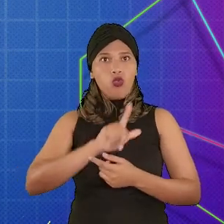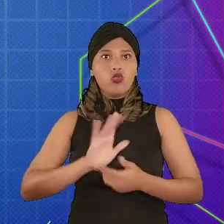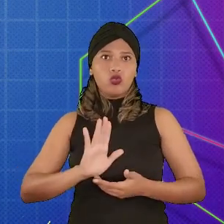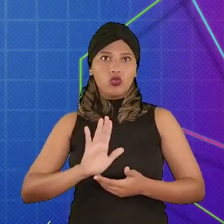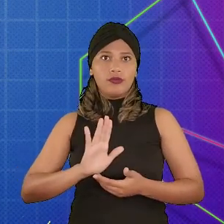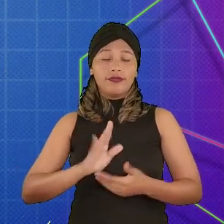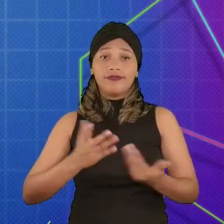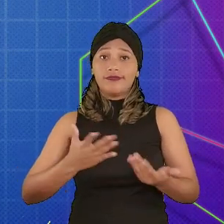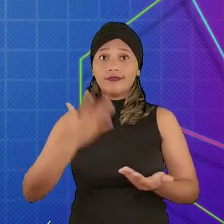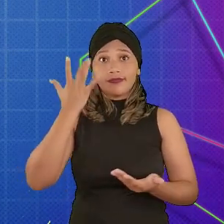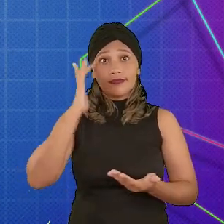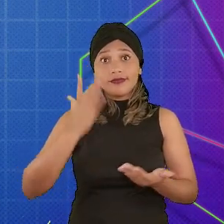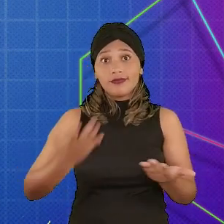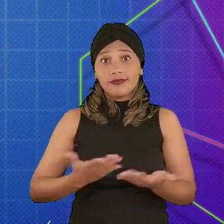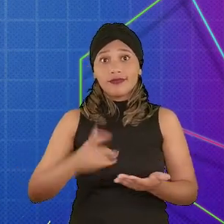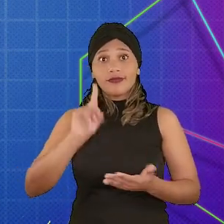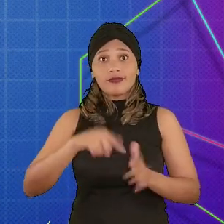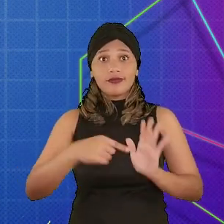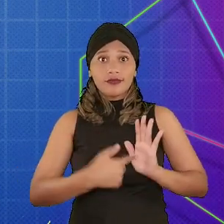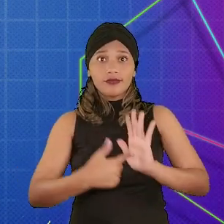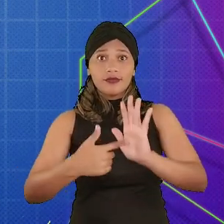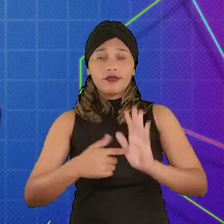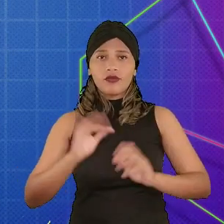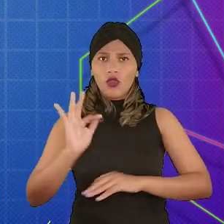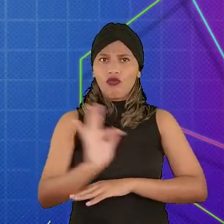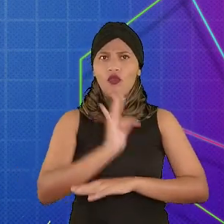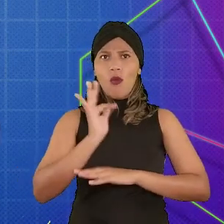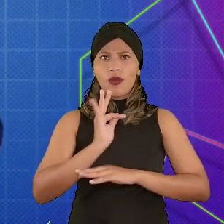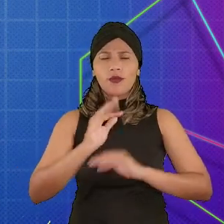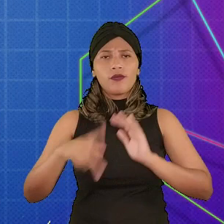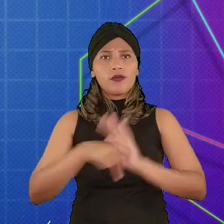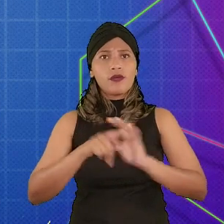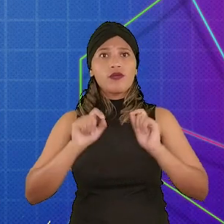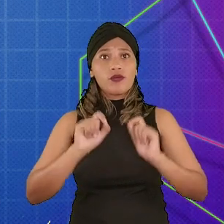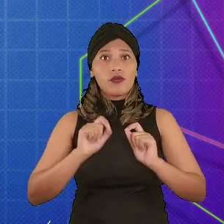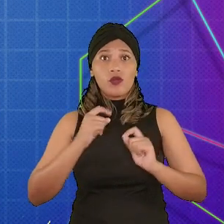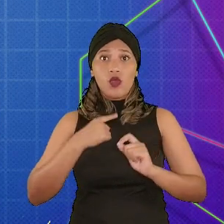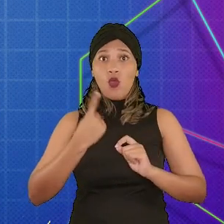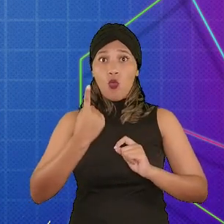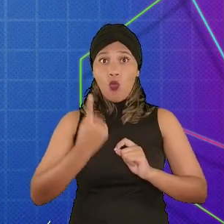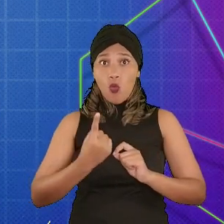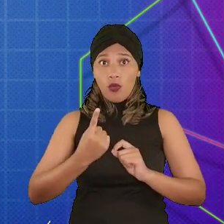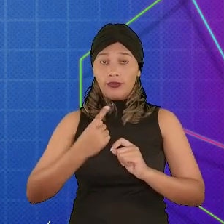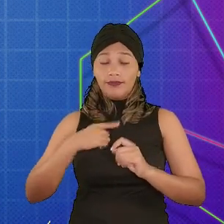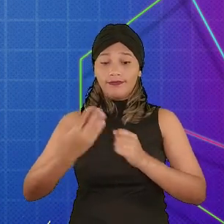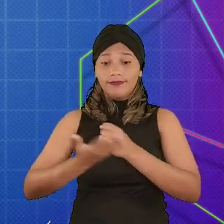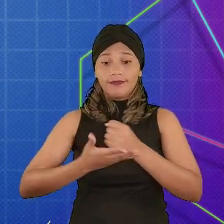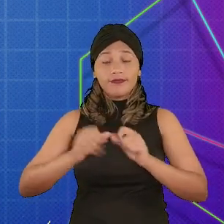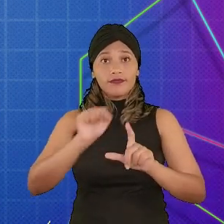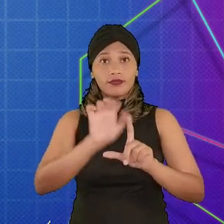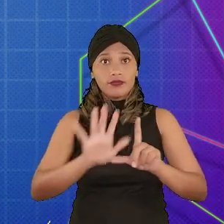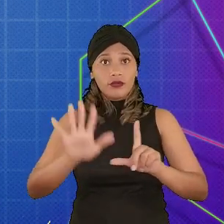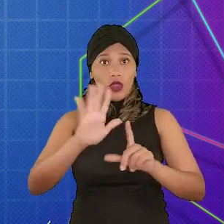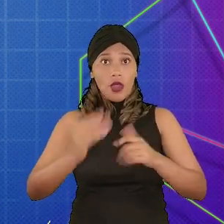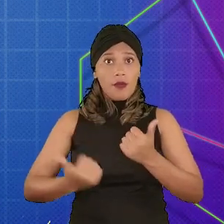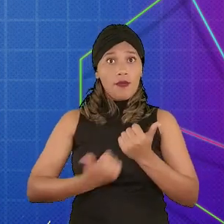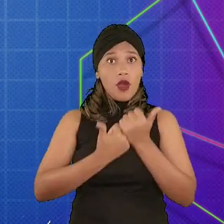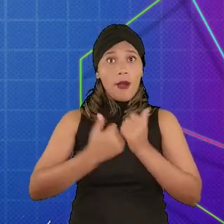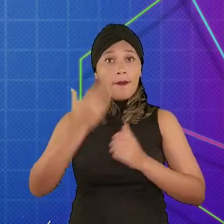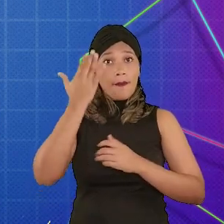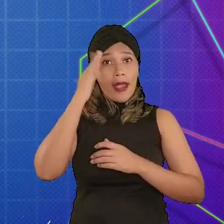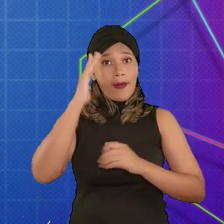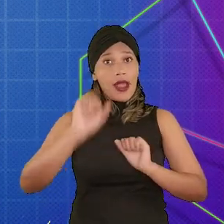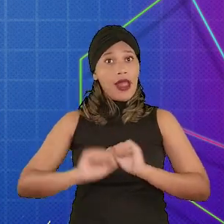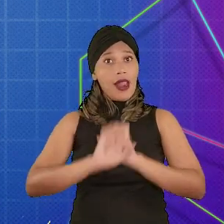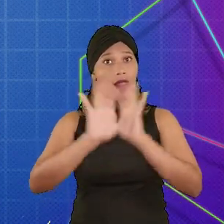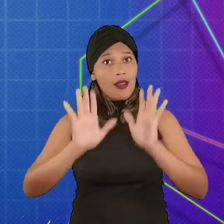determinado objetivo. Acho que agora é o momento de uma apresentação formal de um programa que vai nos ajudar muito na prática e em